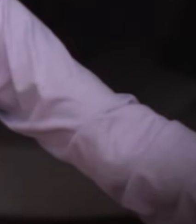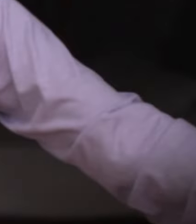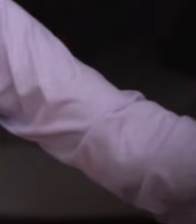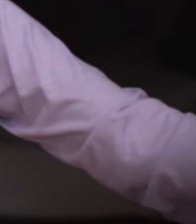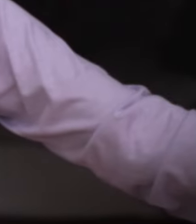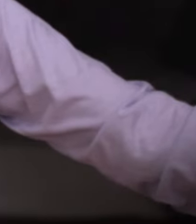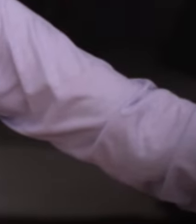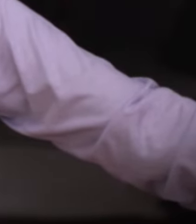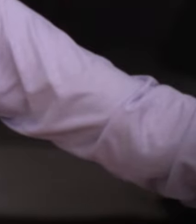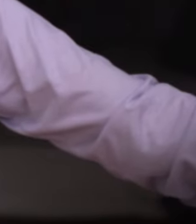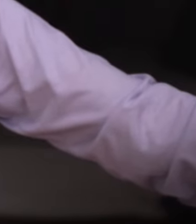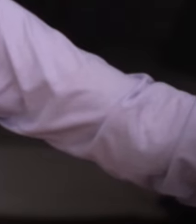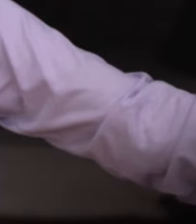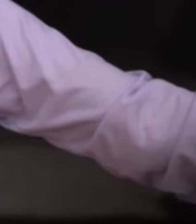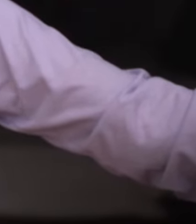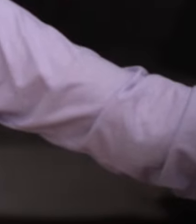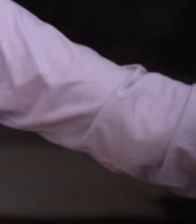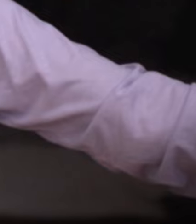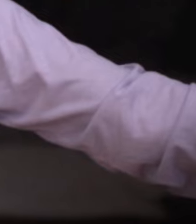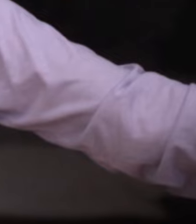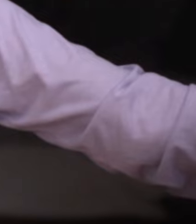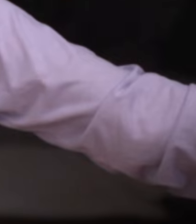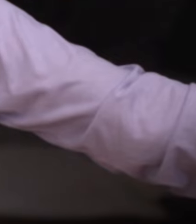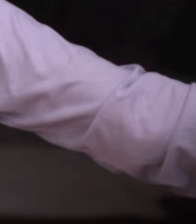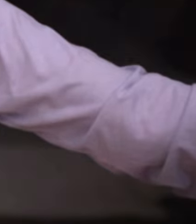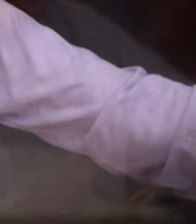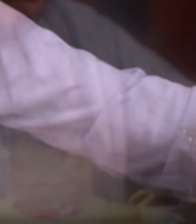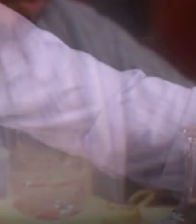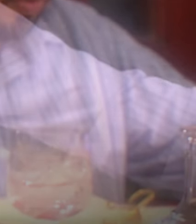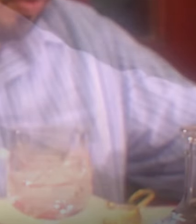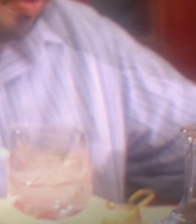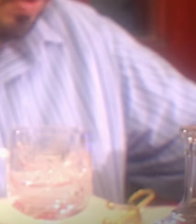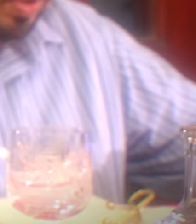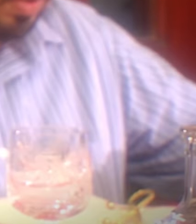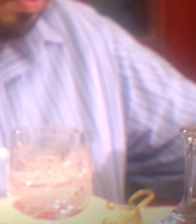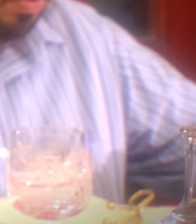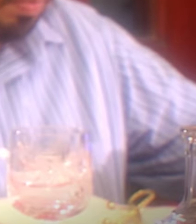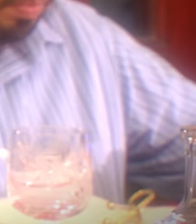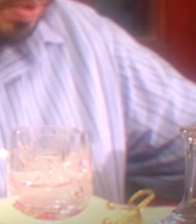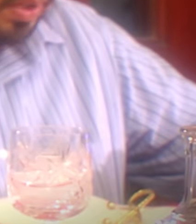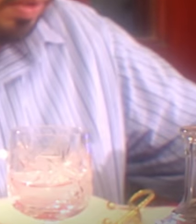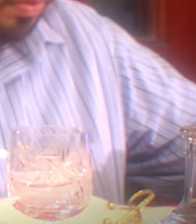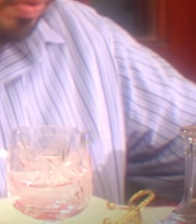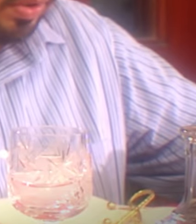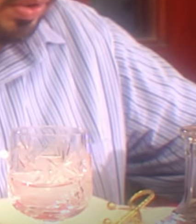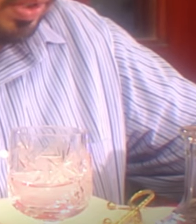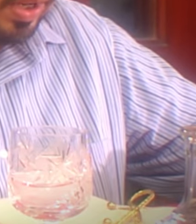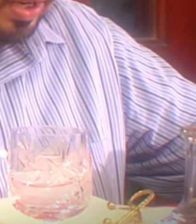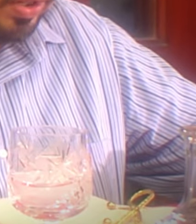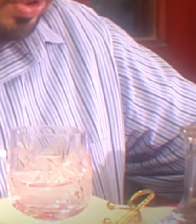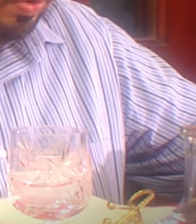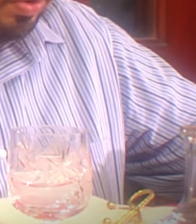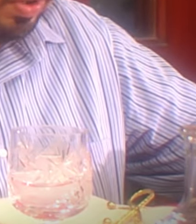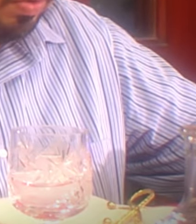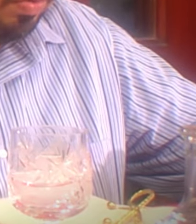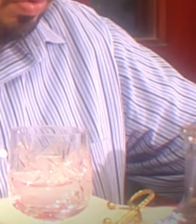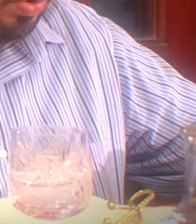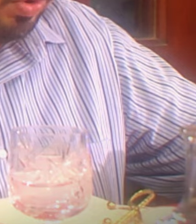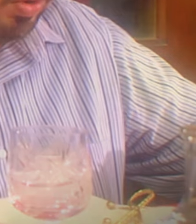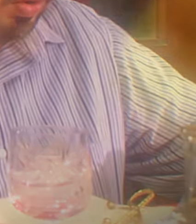filhos seus E só alguns Se lembram De